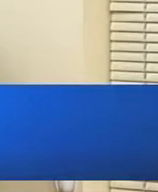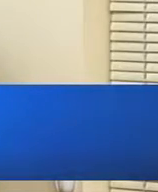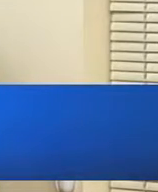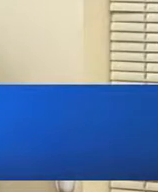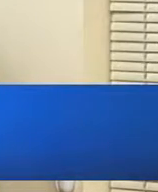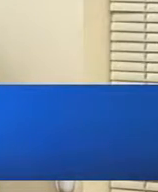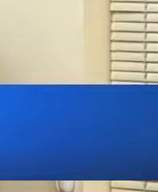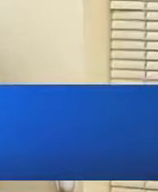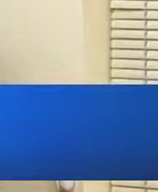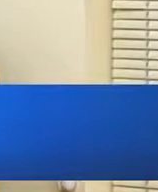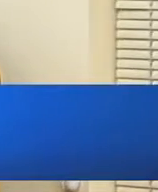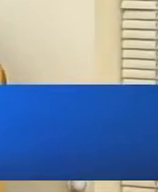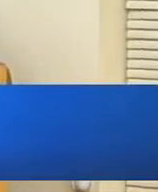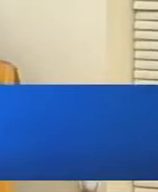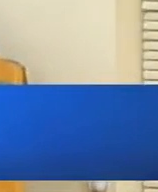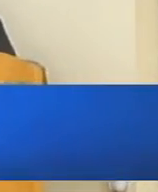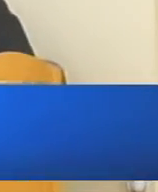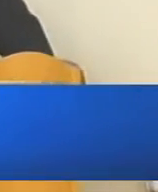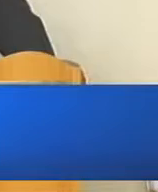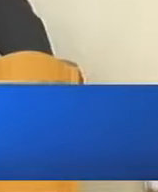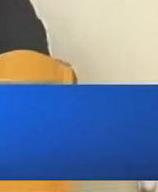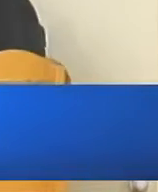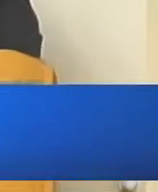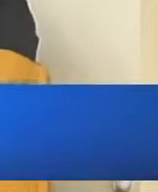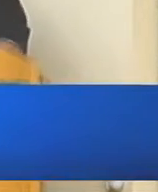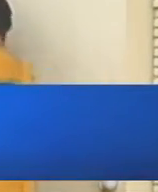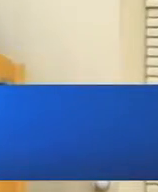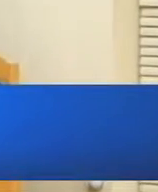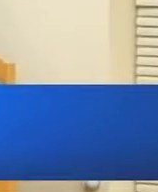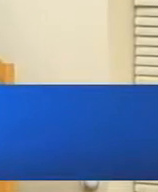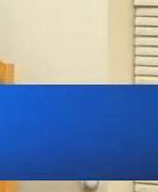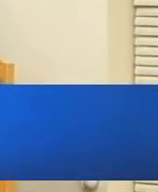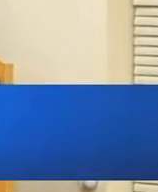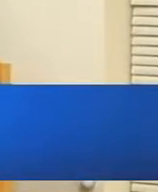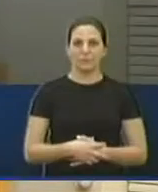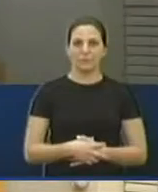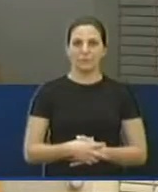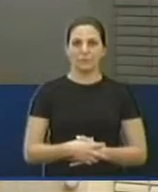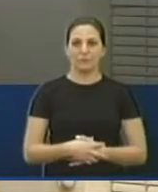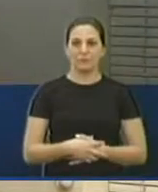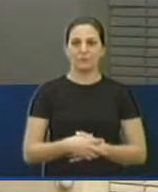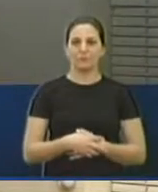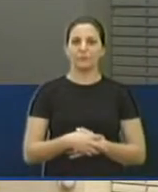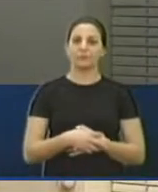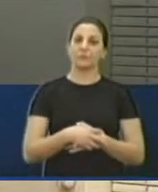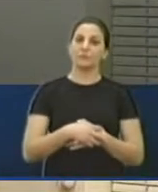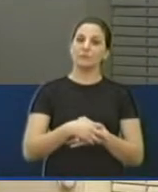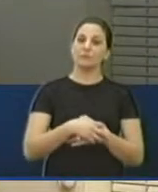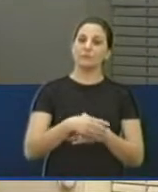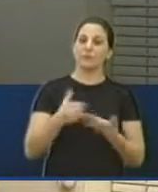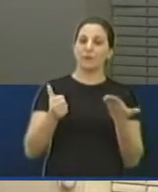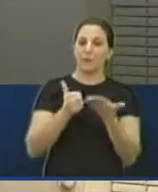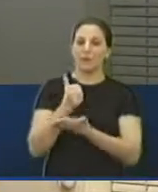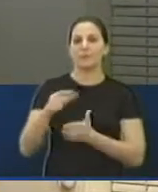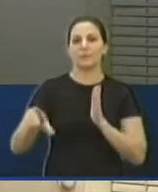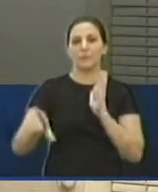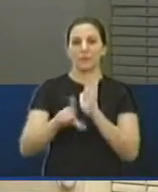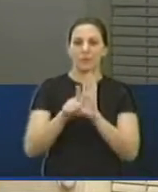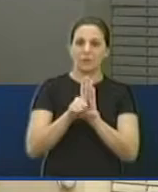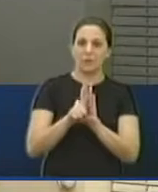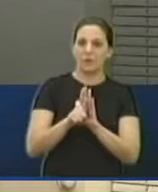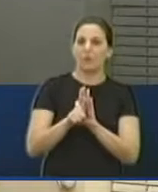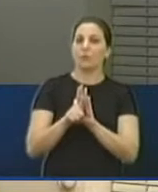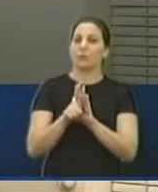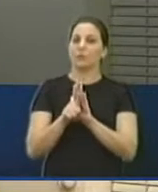o me preocupa, quando a gente pede informação, aí vem a relação, em relação ao base legal questionada, temos que até o exercício